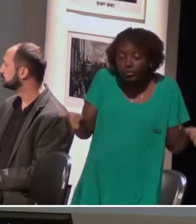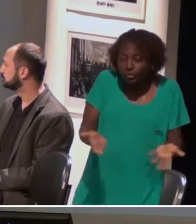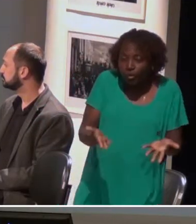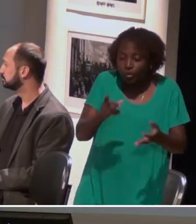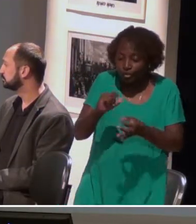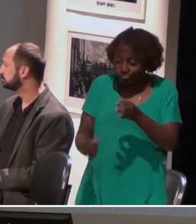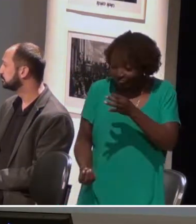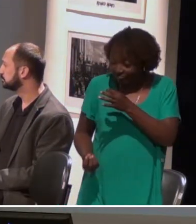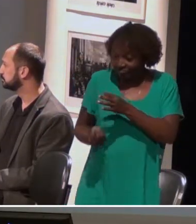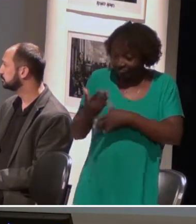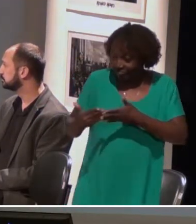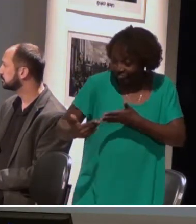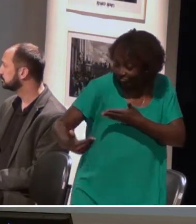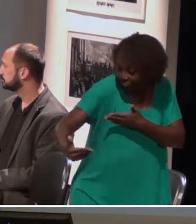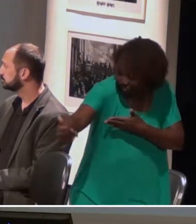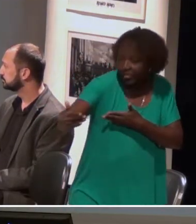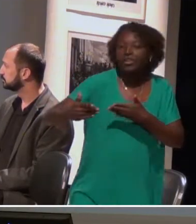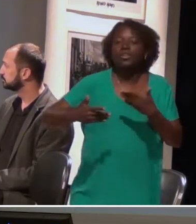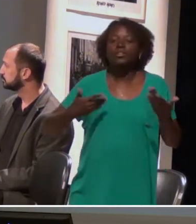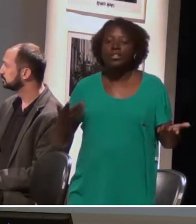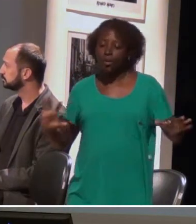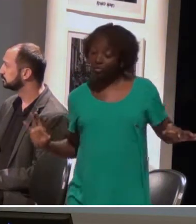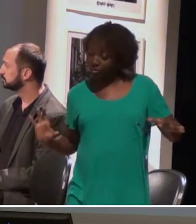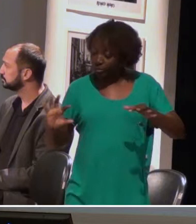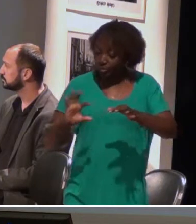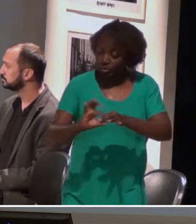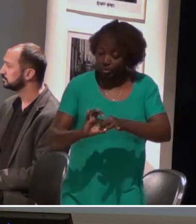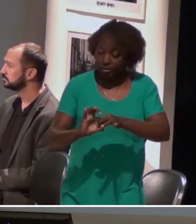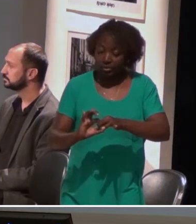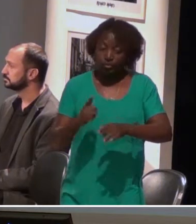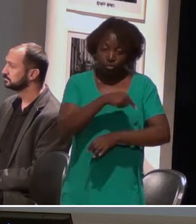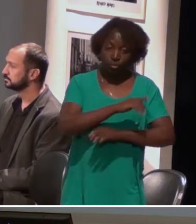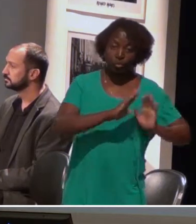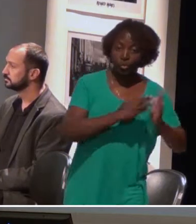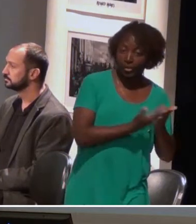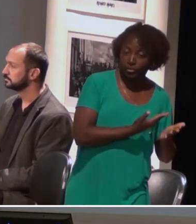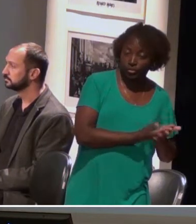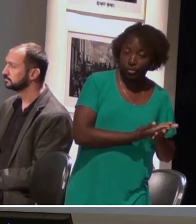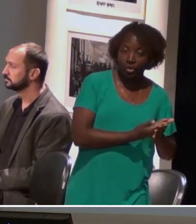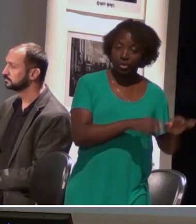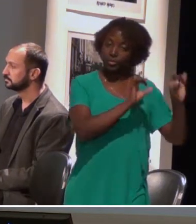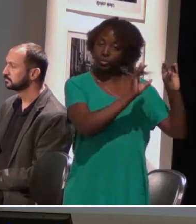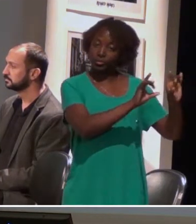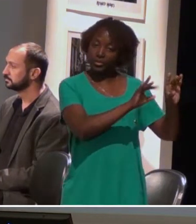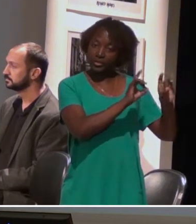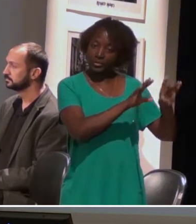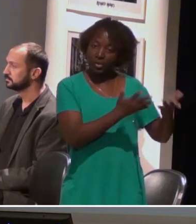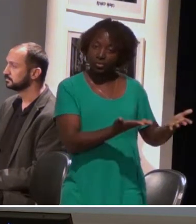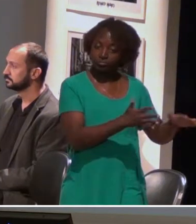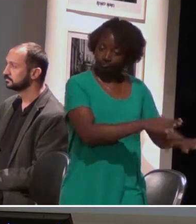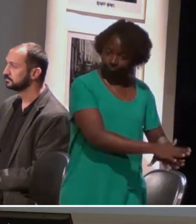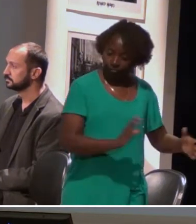nasceu e até hoje ele funciona como anexo de uma escola de ensino especial exclusiva.